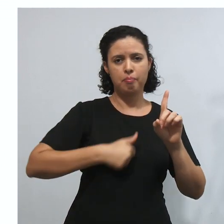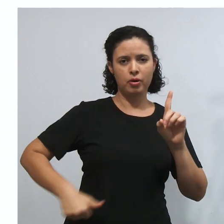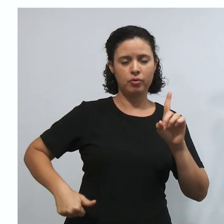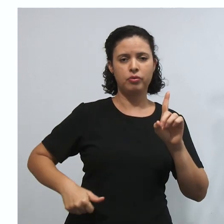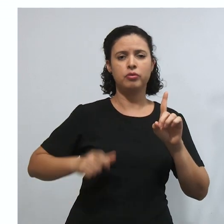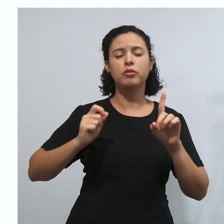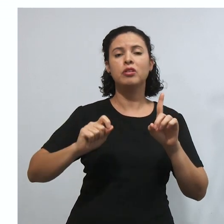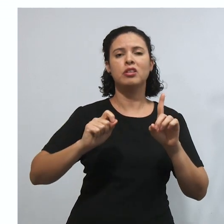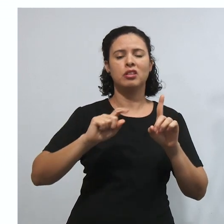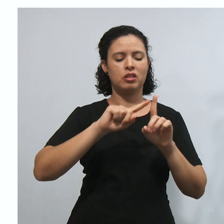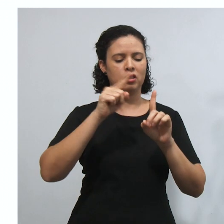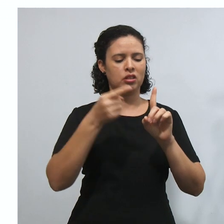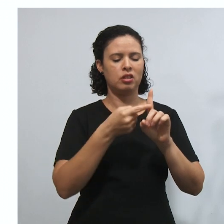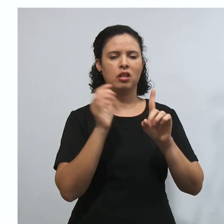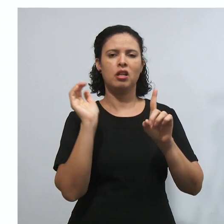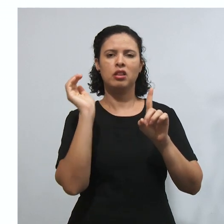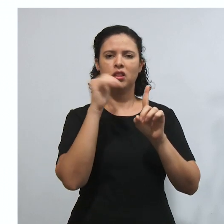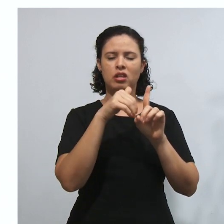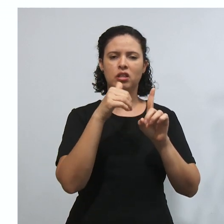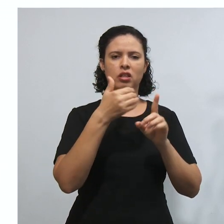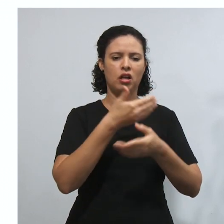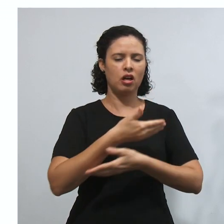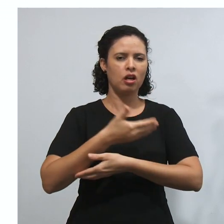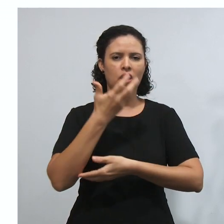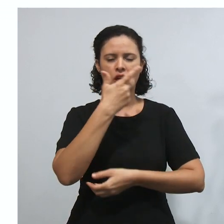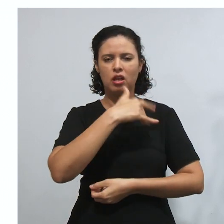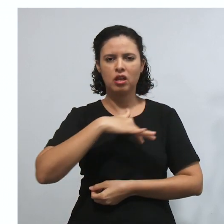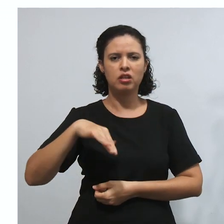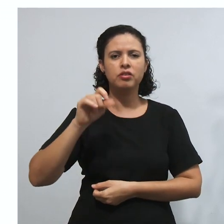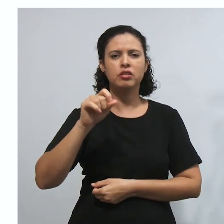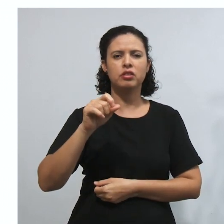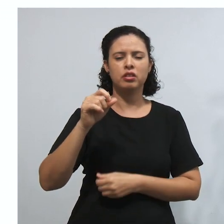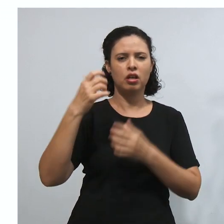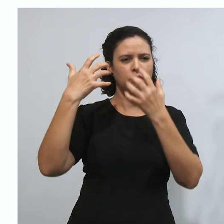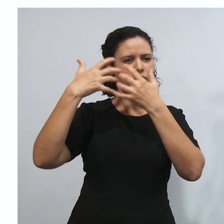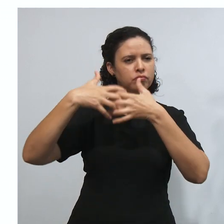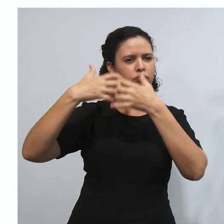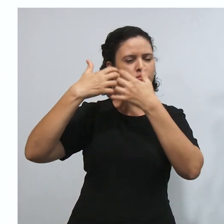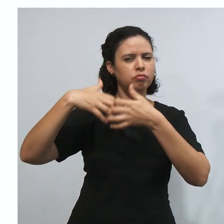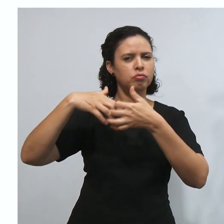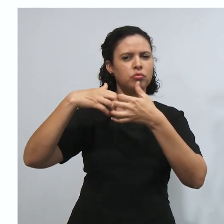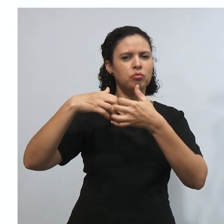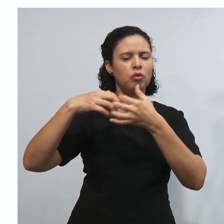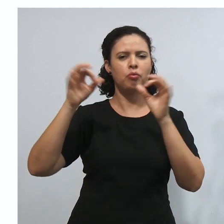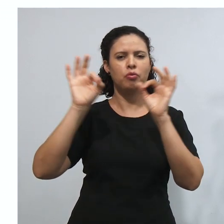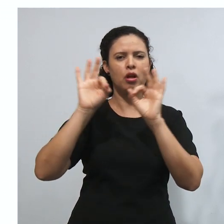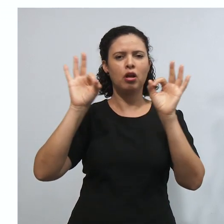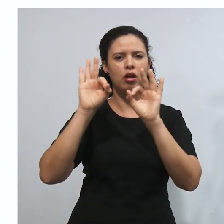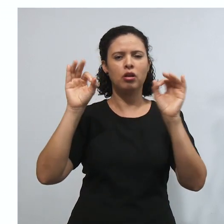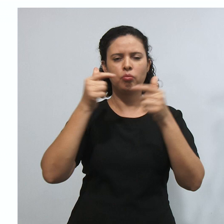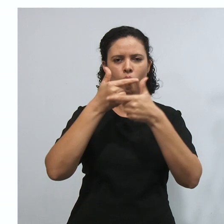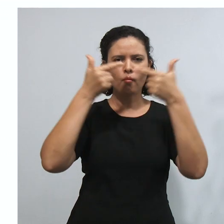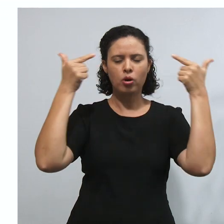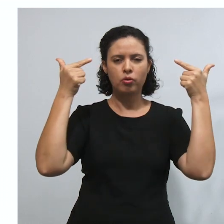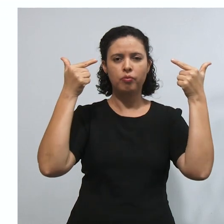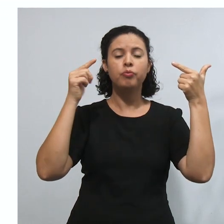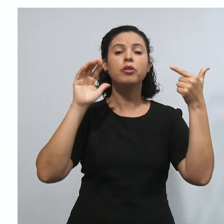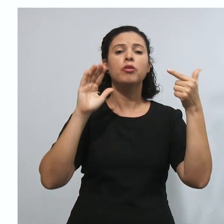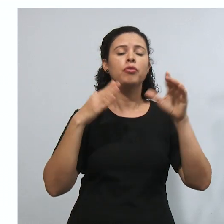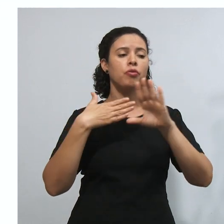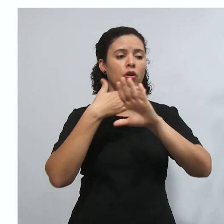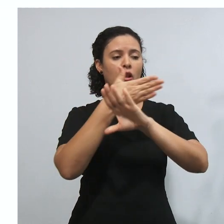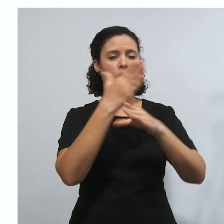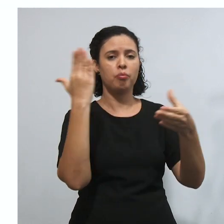anencefalo? Pois bem, aquela situação que foi para o STF, que foi julgado, o que acontece ali? O que ele fez?